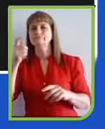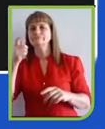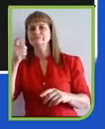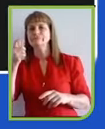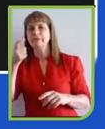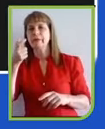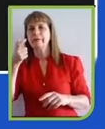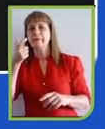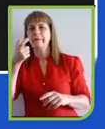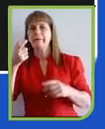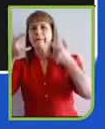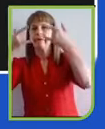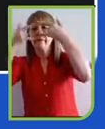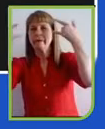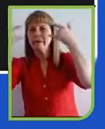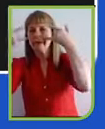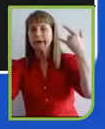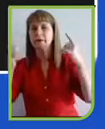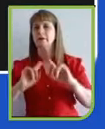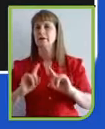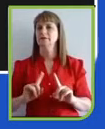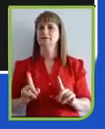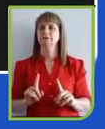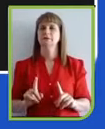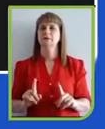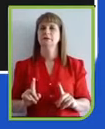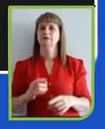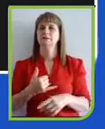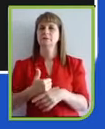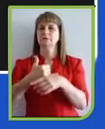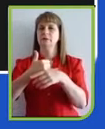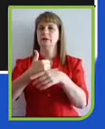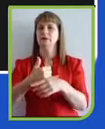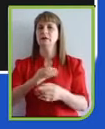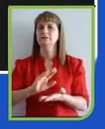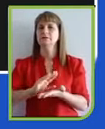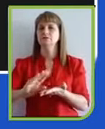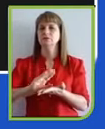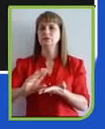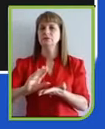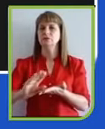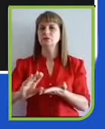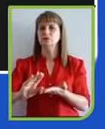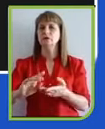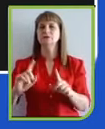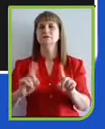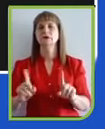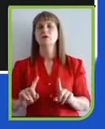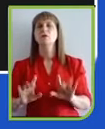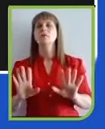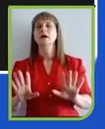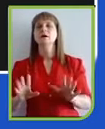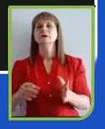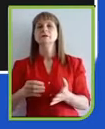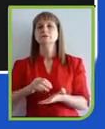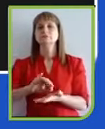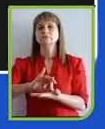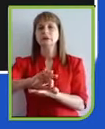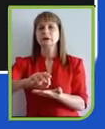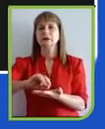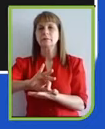shareholders, dos investidores ou donos, mas um capitalismo que consiga